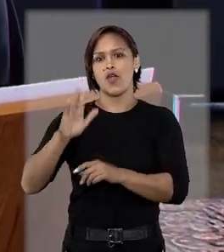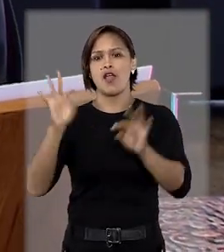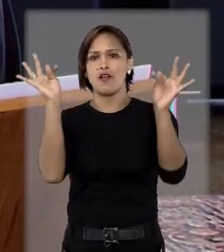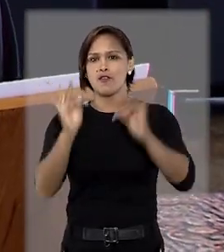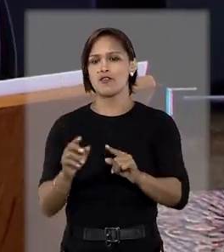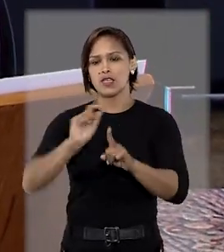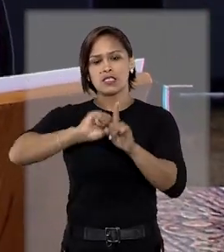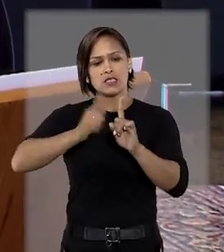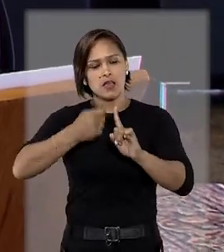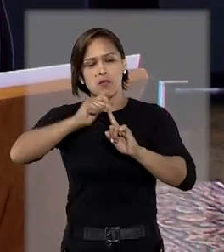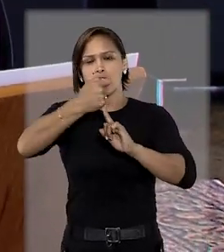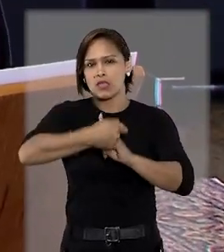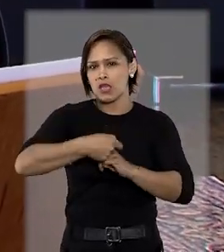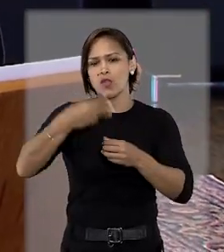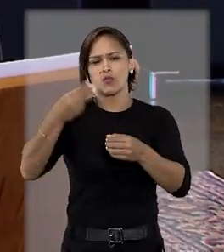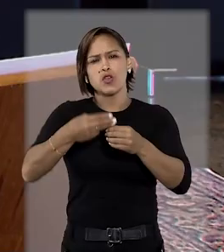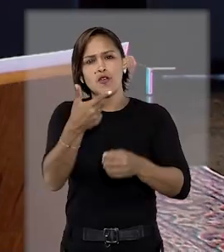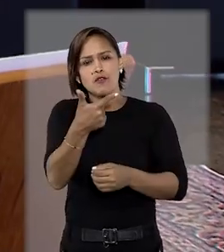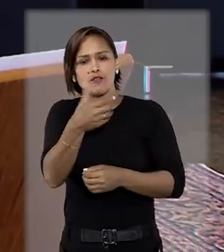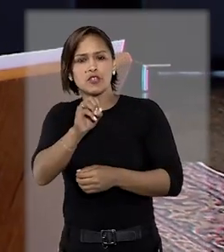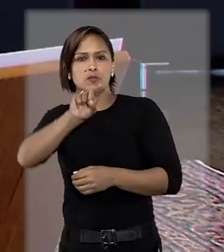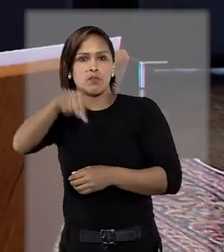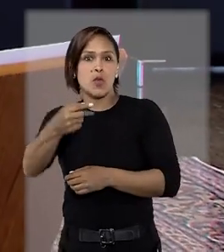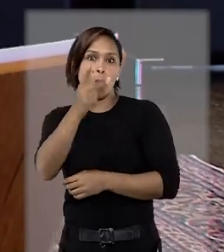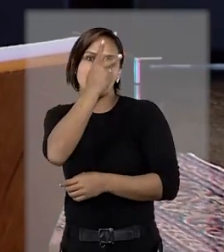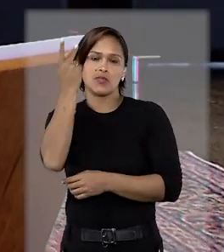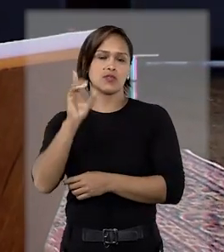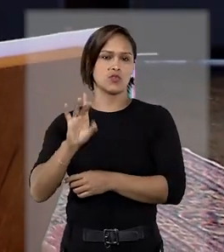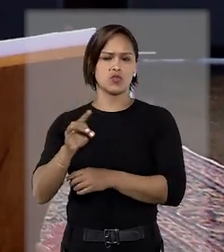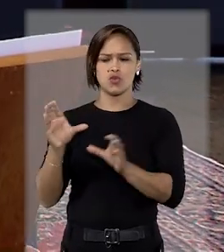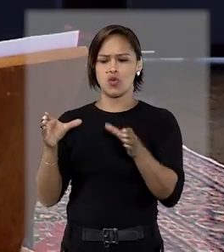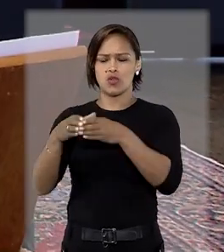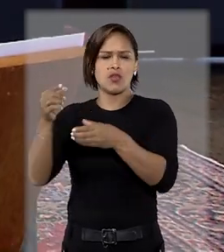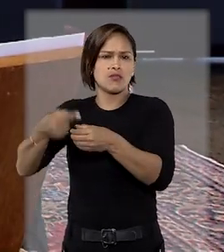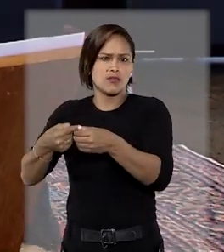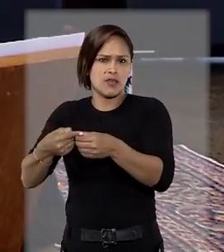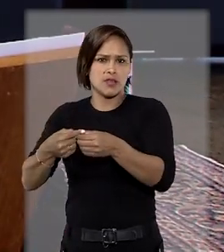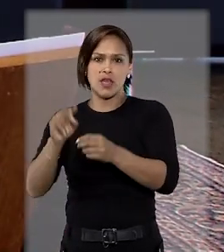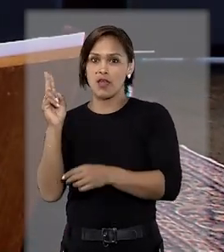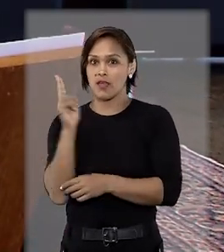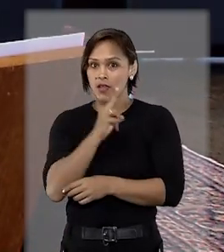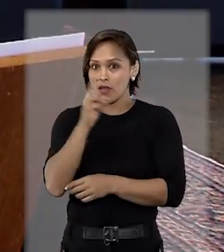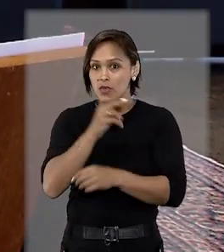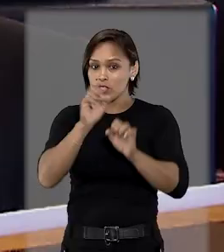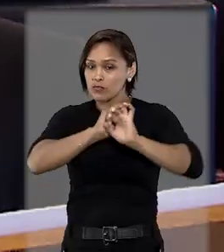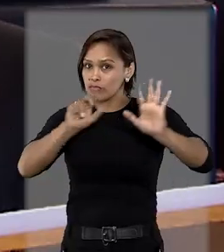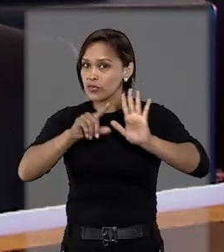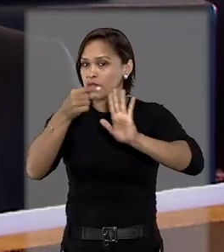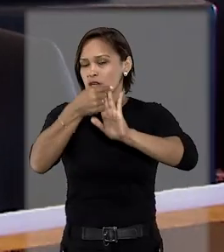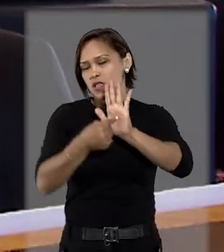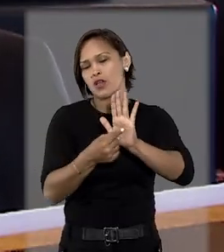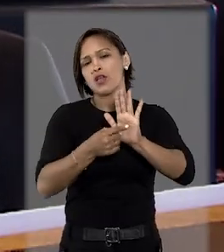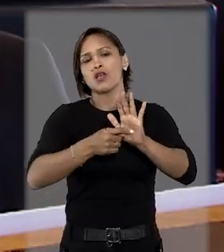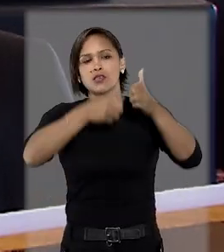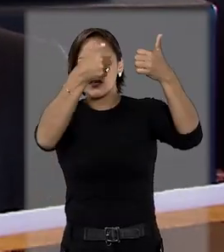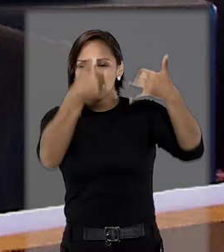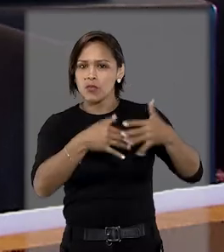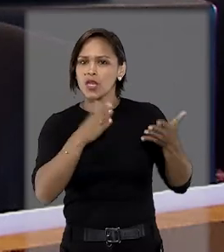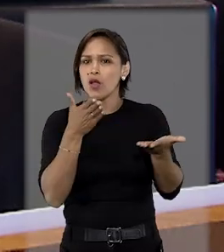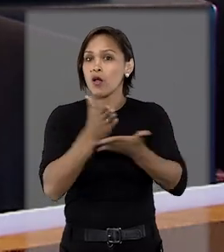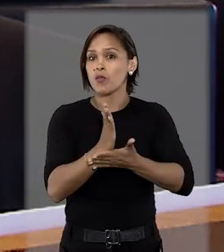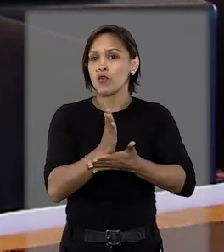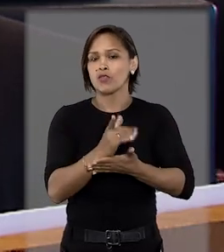Banana para um município de apenas 20 mil habitantes e em situação de emergência declarada justifica a